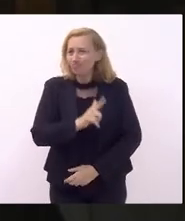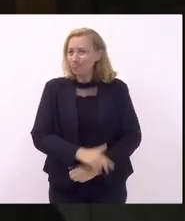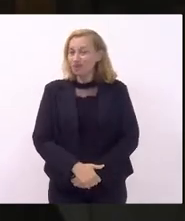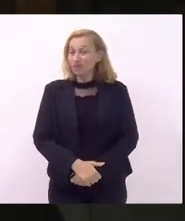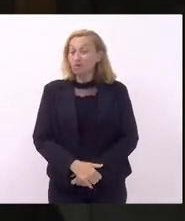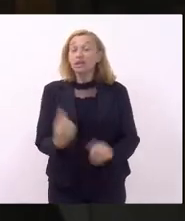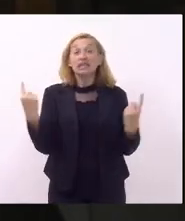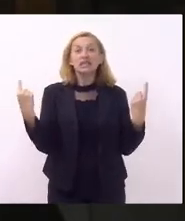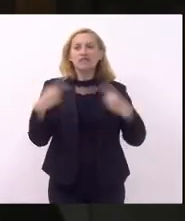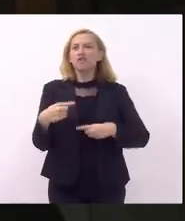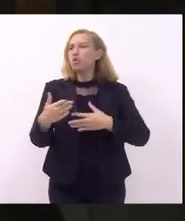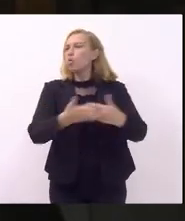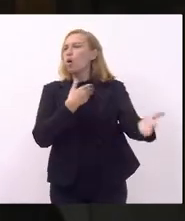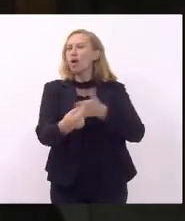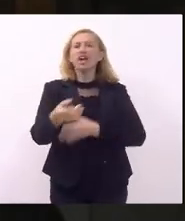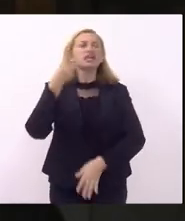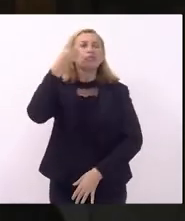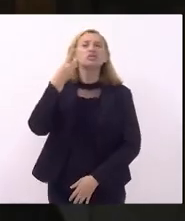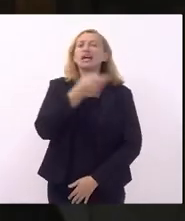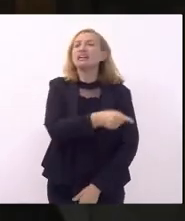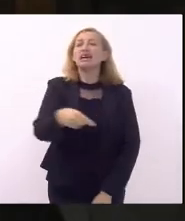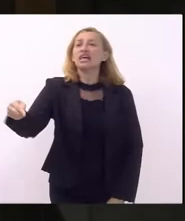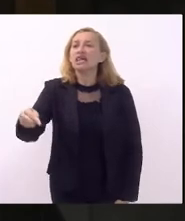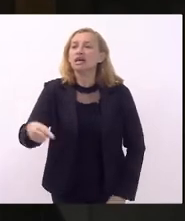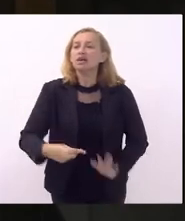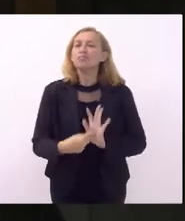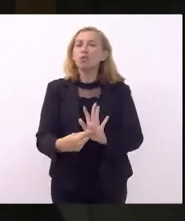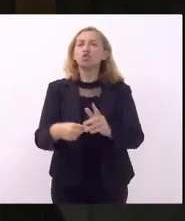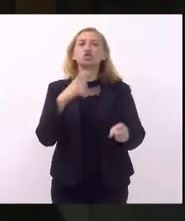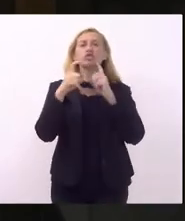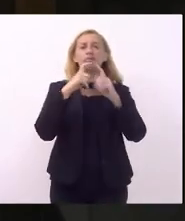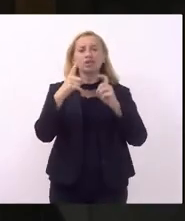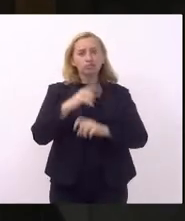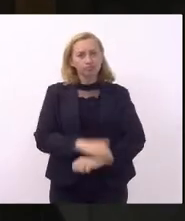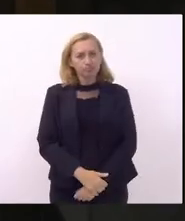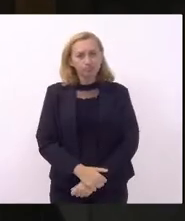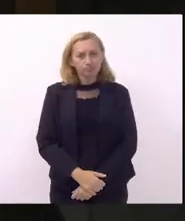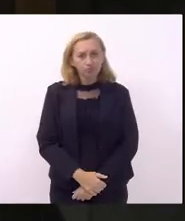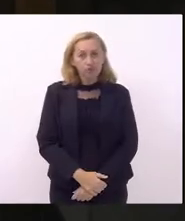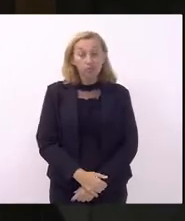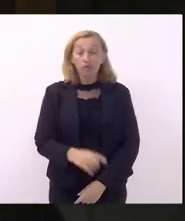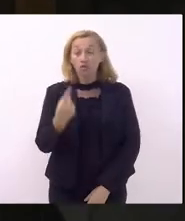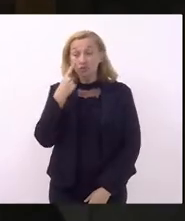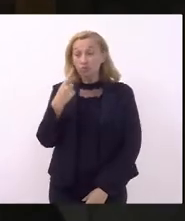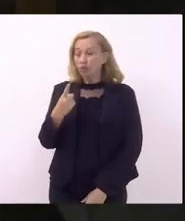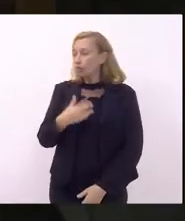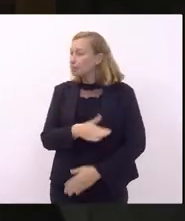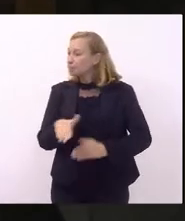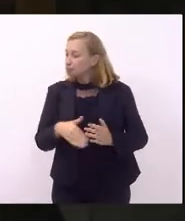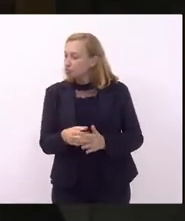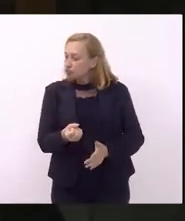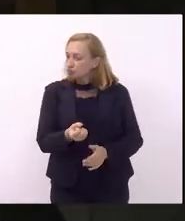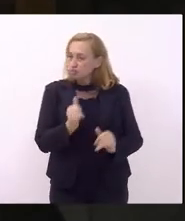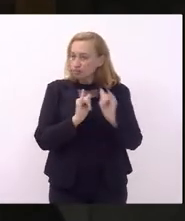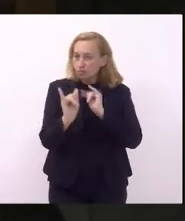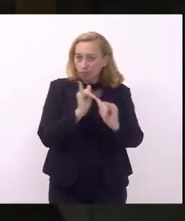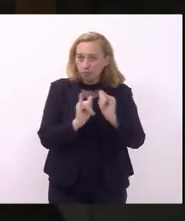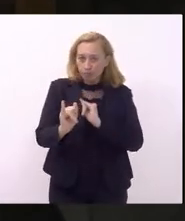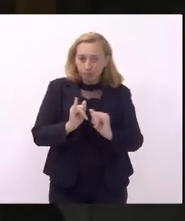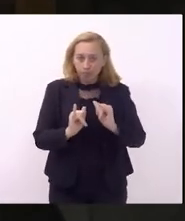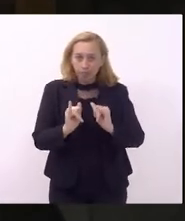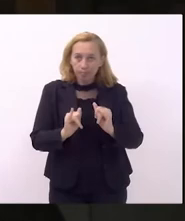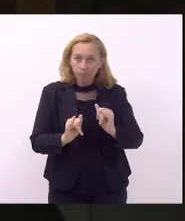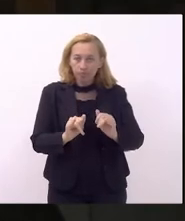desafio qualquer deputado que traga aqui para a gente fazer esse debate e quando a gente olha todos os índices de avaliação da educação no Brasil